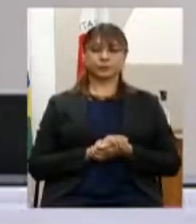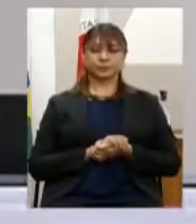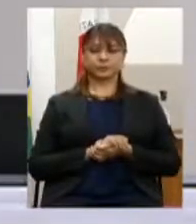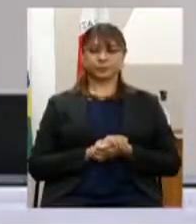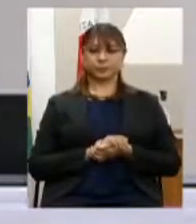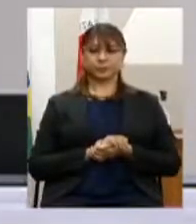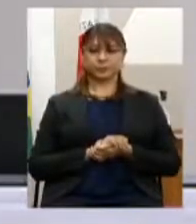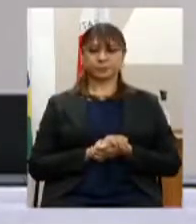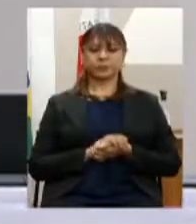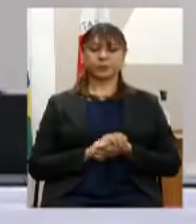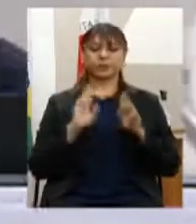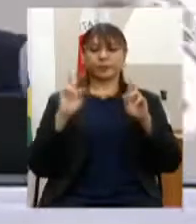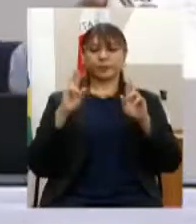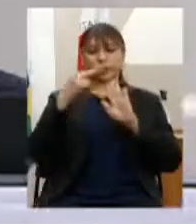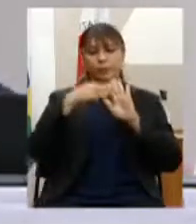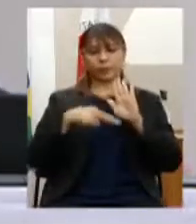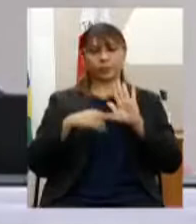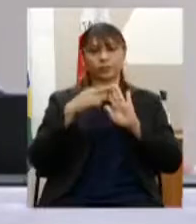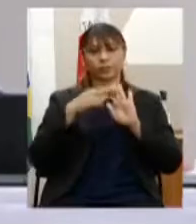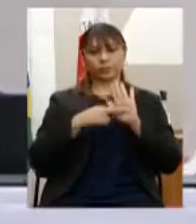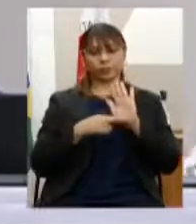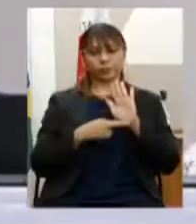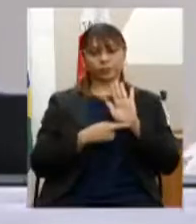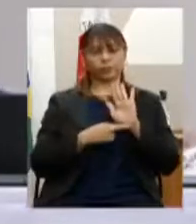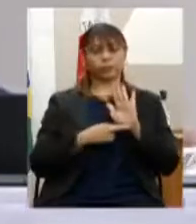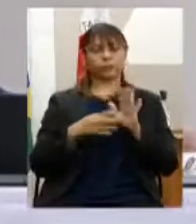relator do grupo cultura e turismo